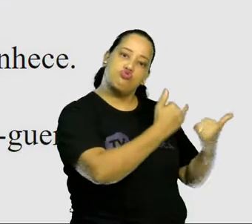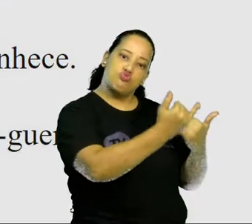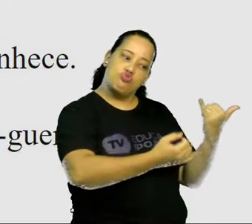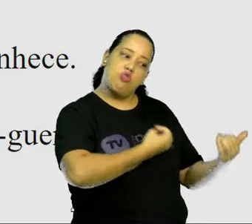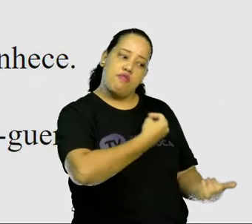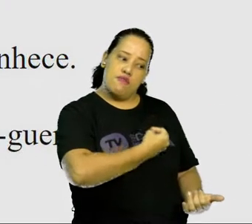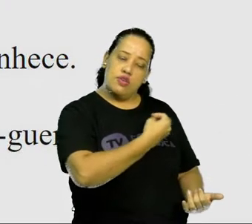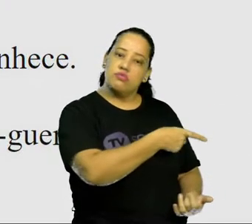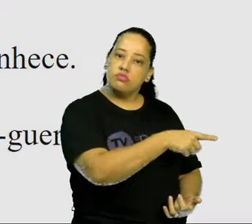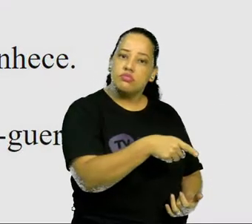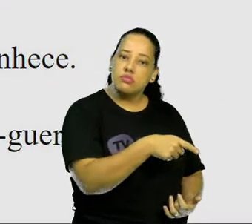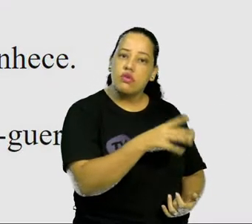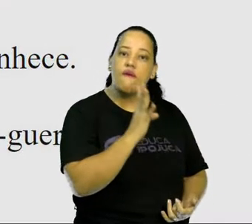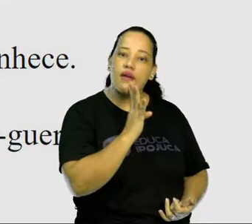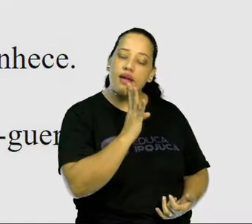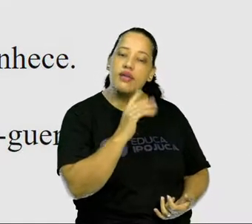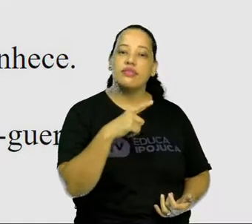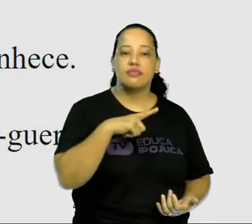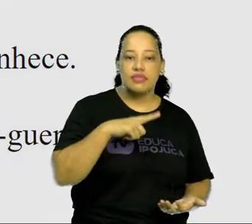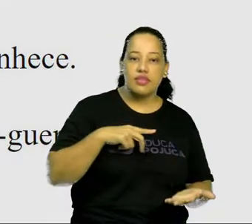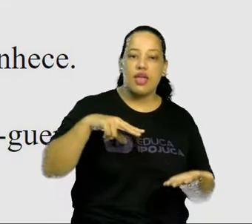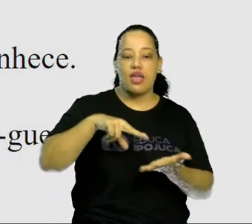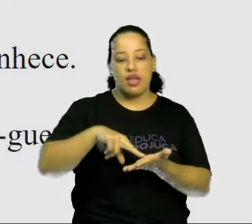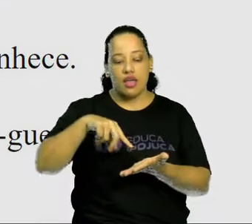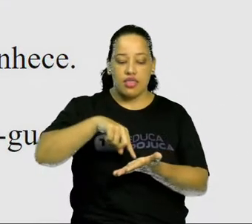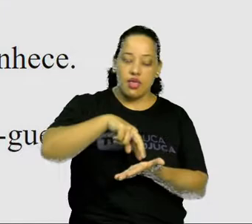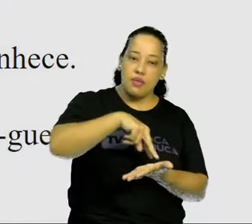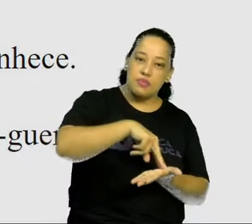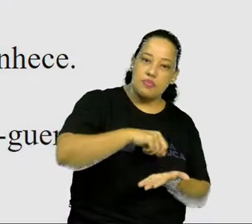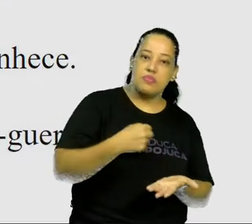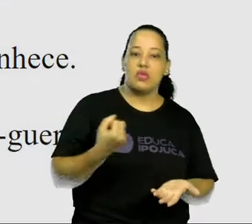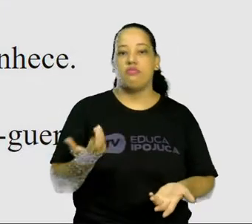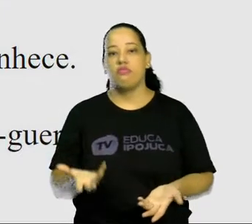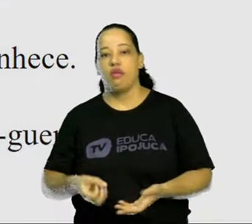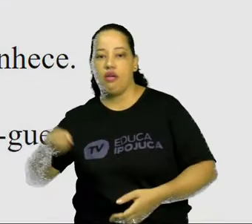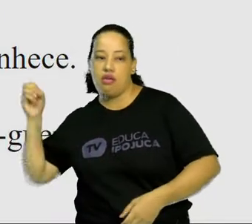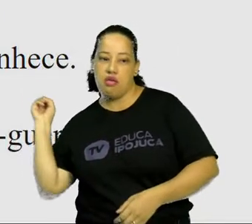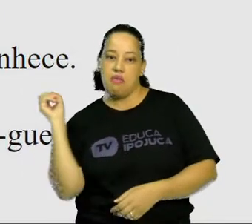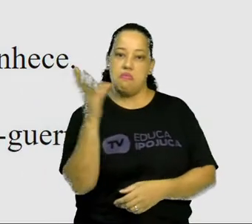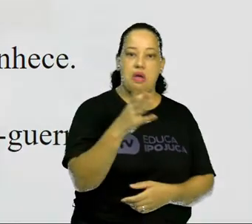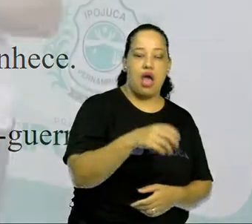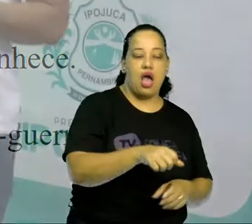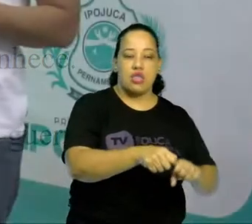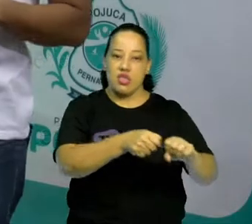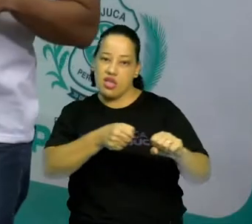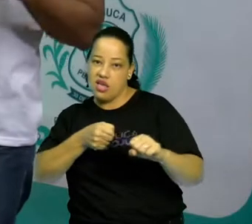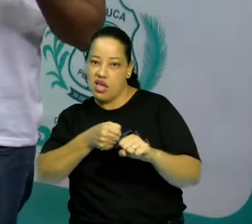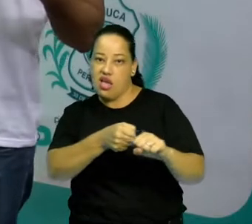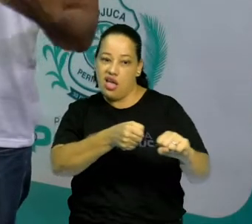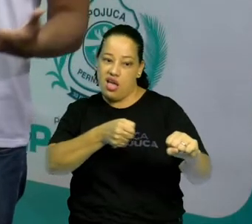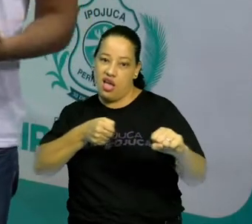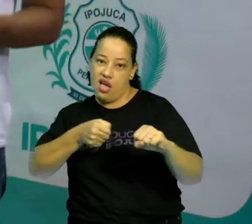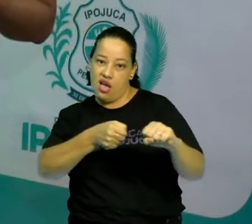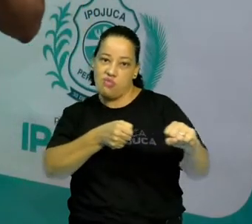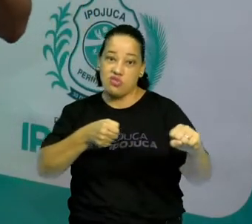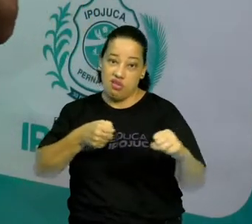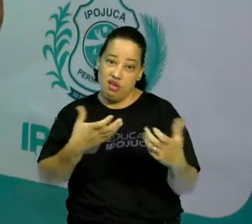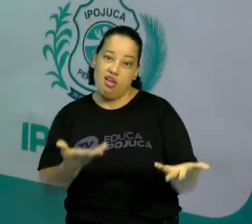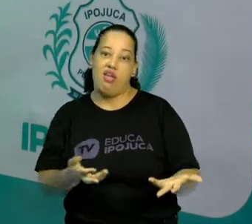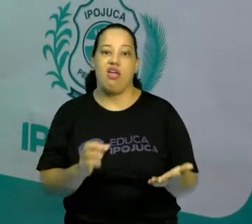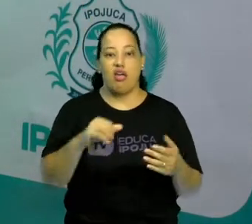exemplos de jogos, como Academia, Queimado, Cabo de Guerra, Esconde-Esconde, que são jogos bem